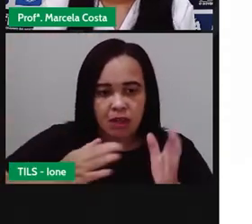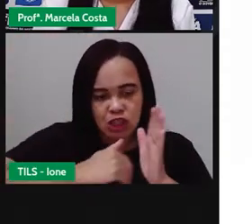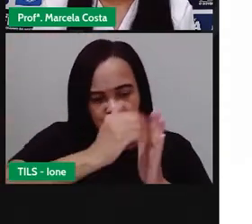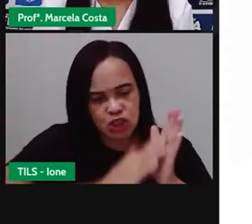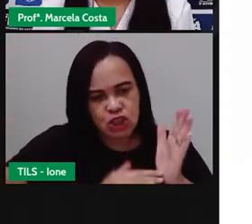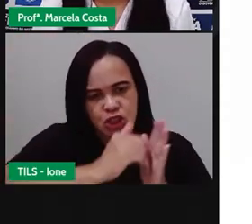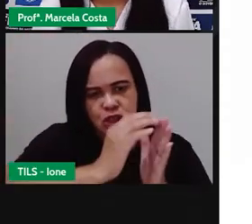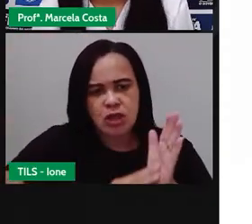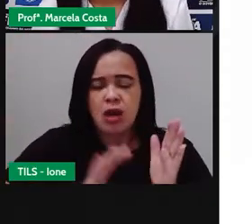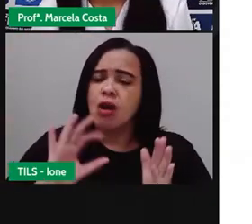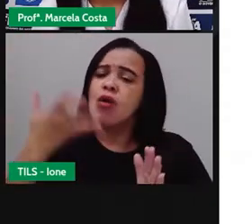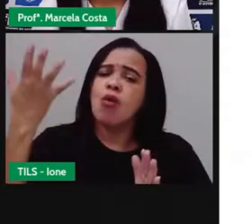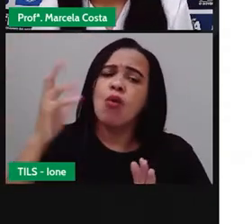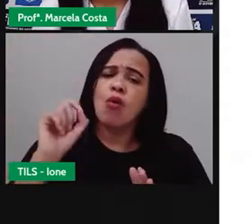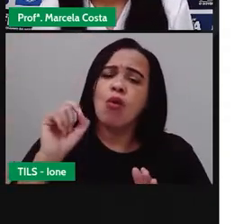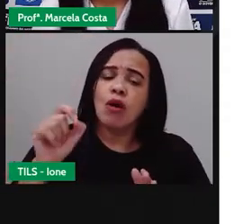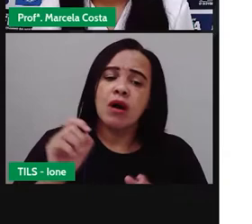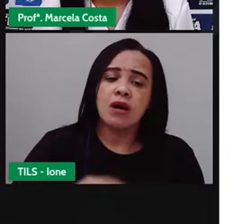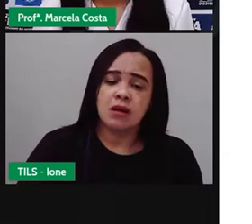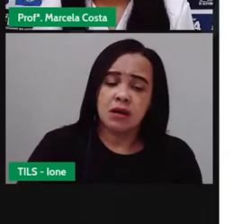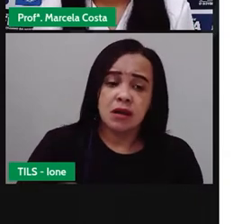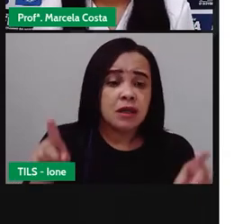E quando ele tomou café?